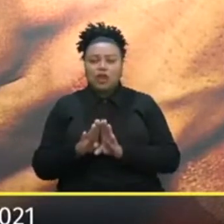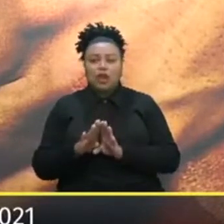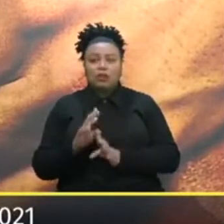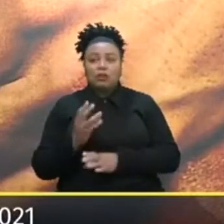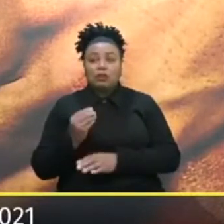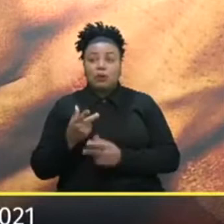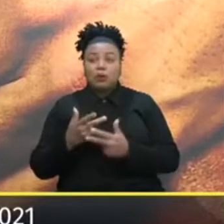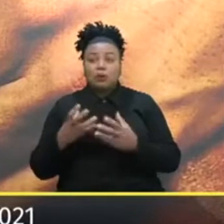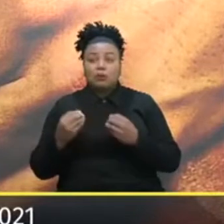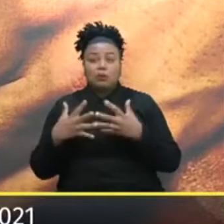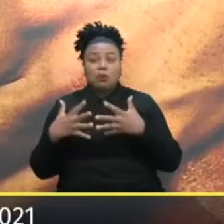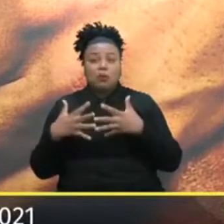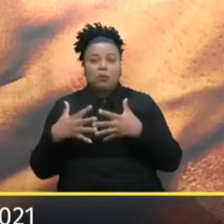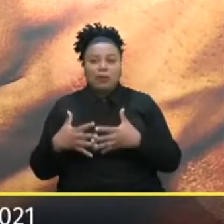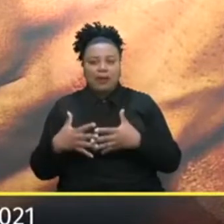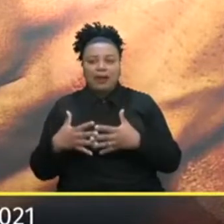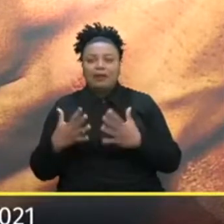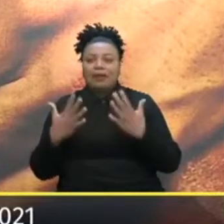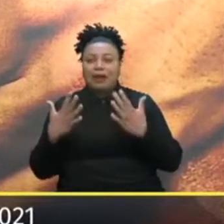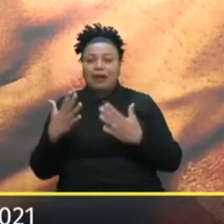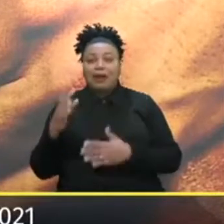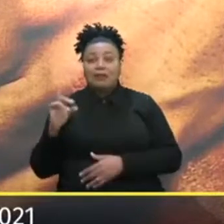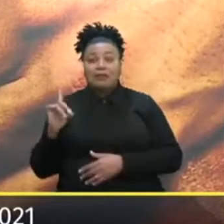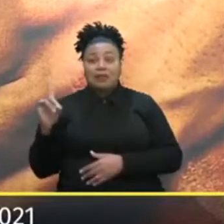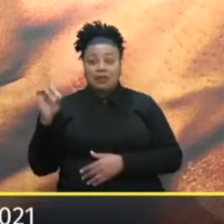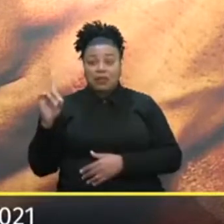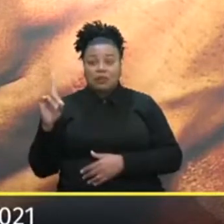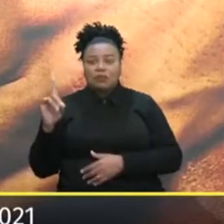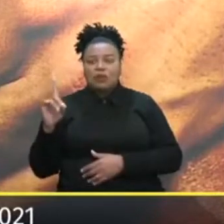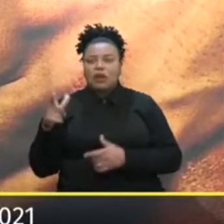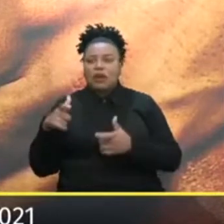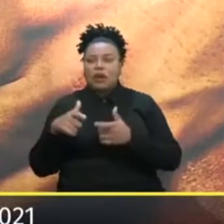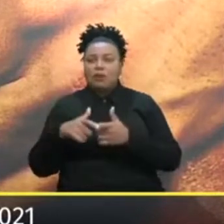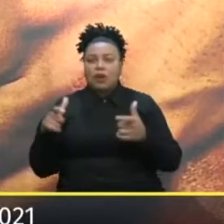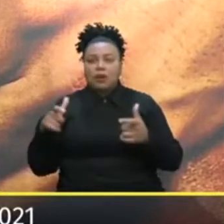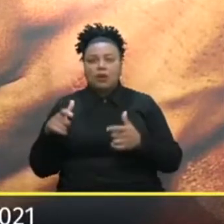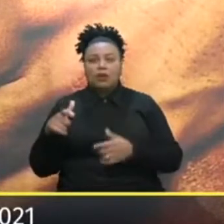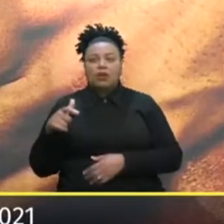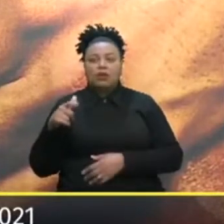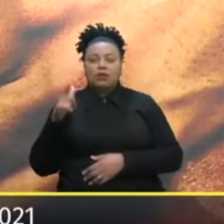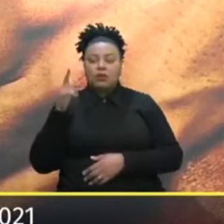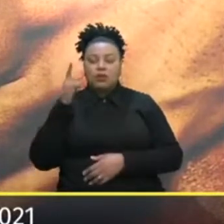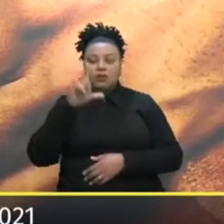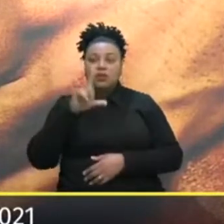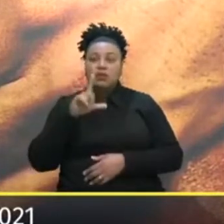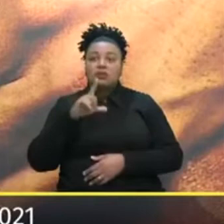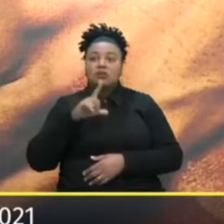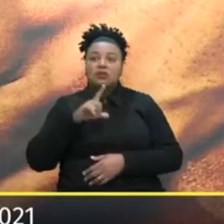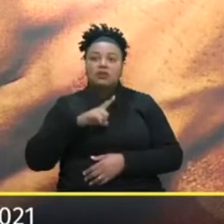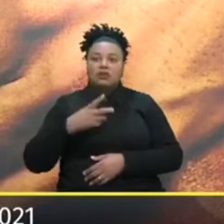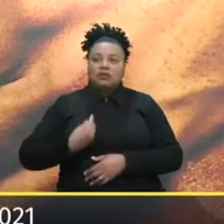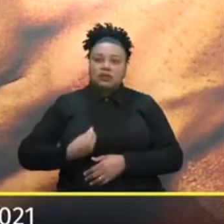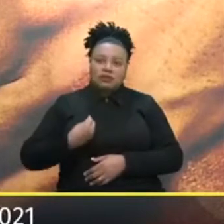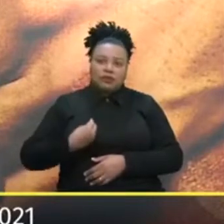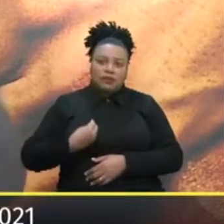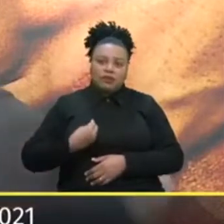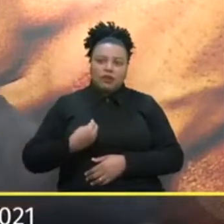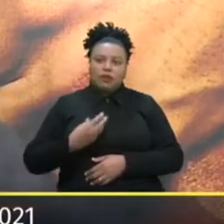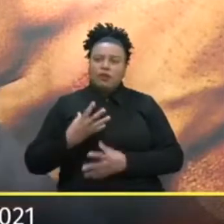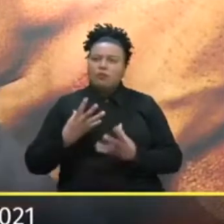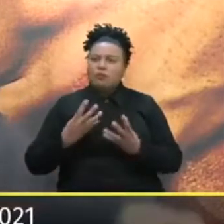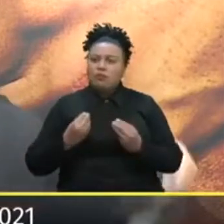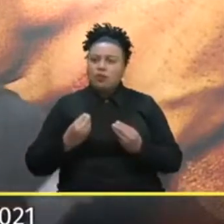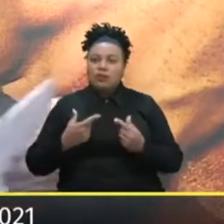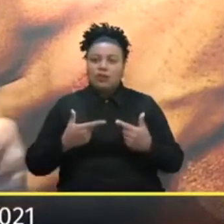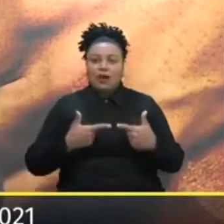Bastante complicada E graças a Deus A gente conseguiu Com a sua maioria Que eles pudessem Estar presentes Muitas